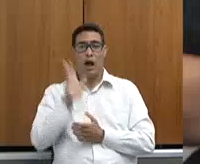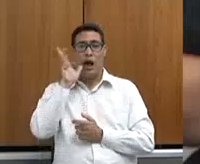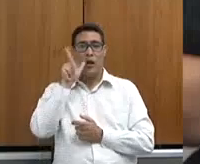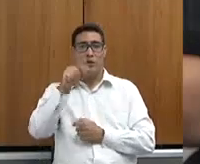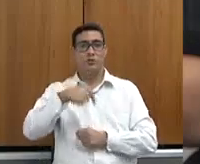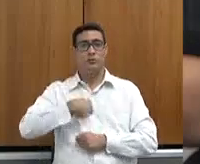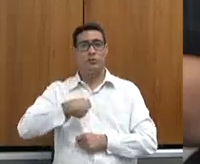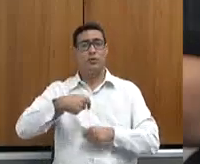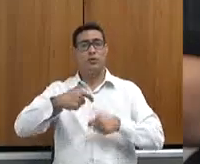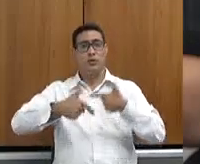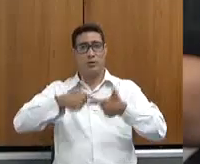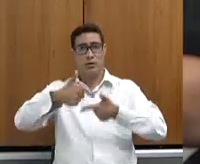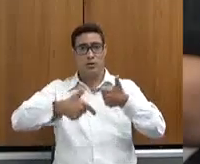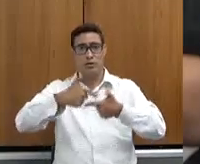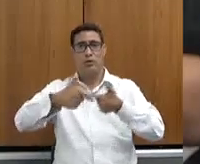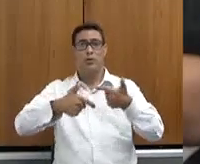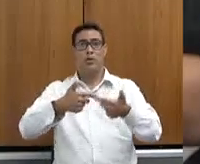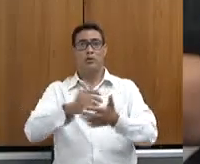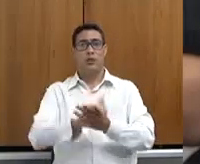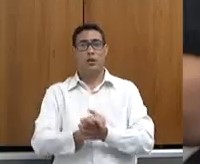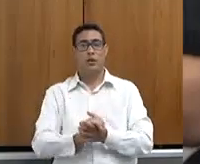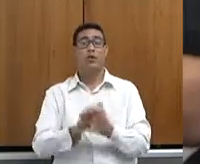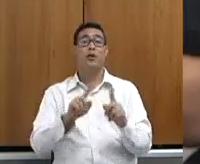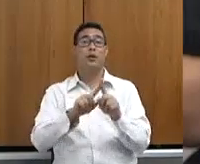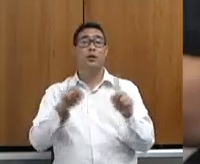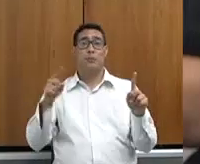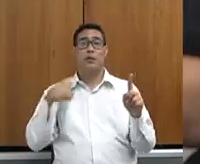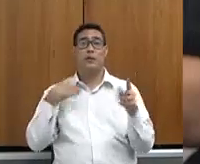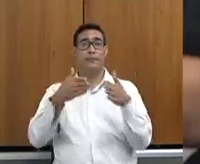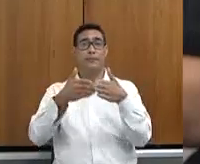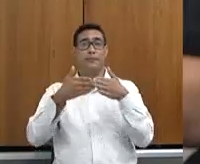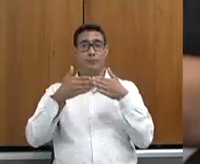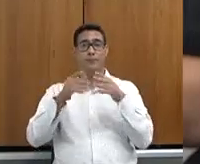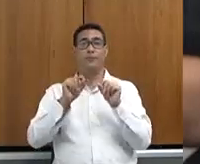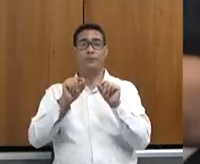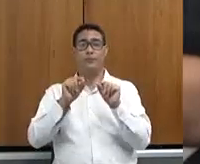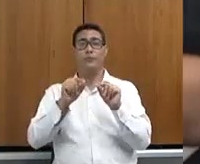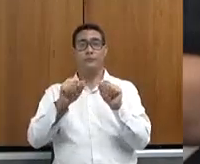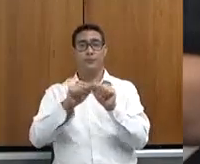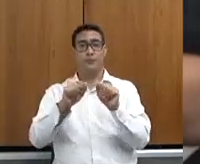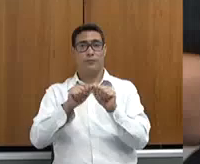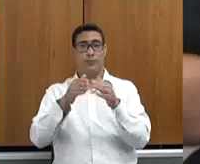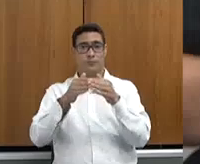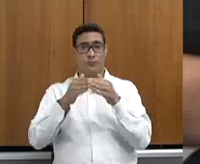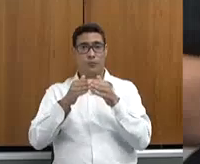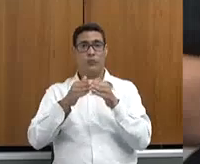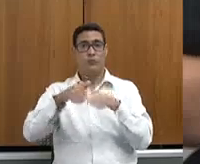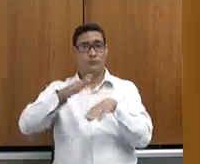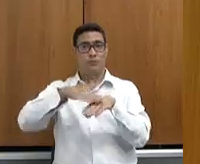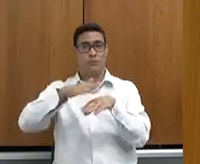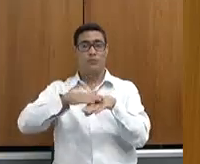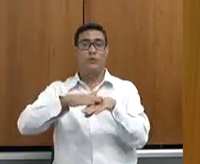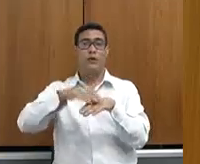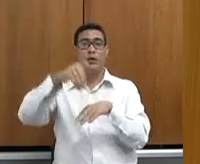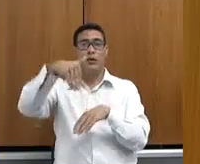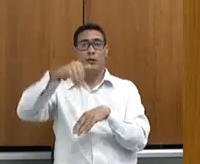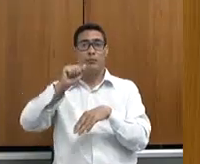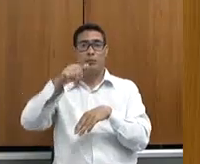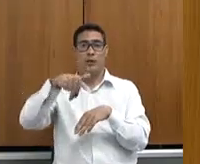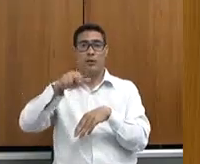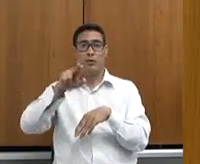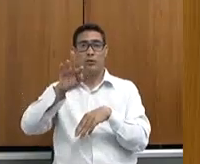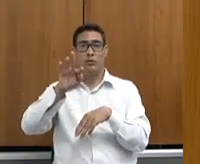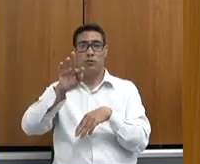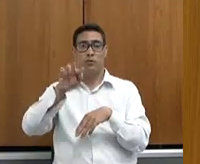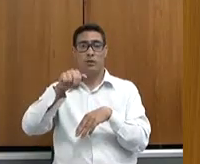extraordinário o trabalho que é desenvolvido. Mas me permita, então, fazer um pedido pela manutenção da unidade regional de